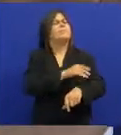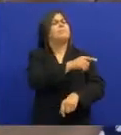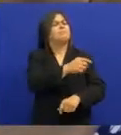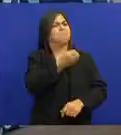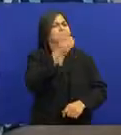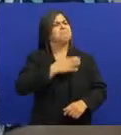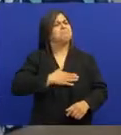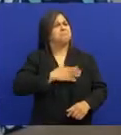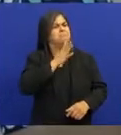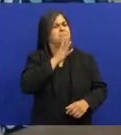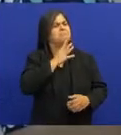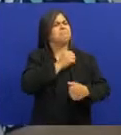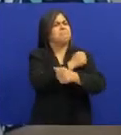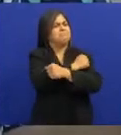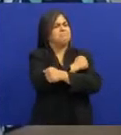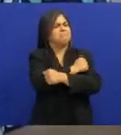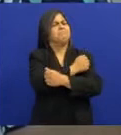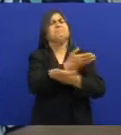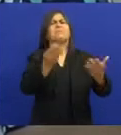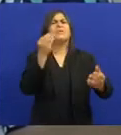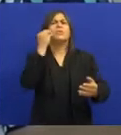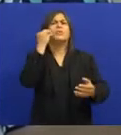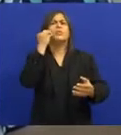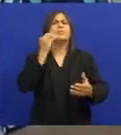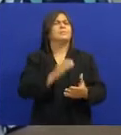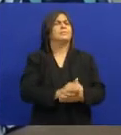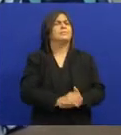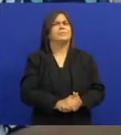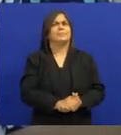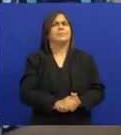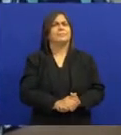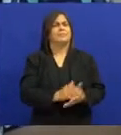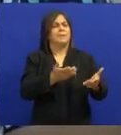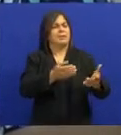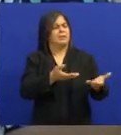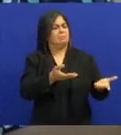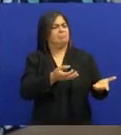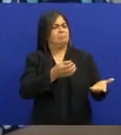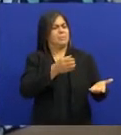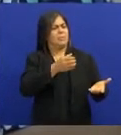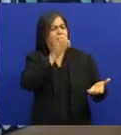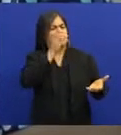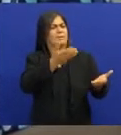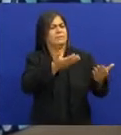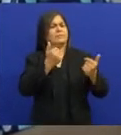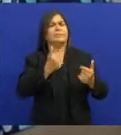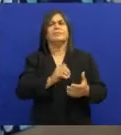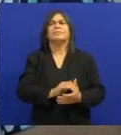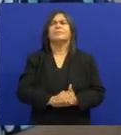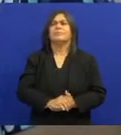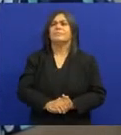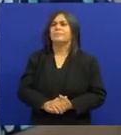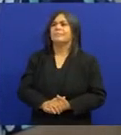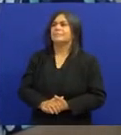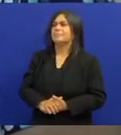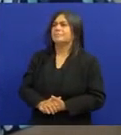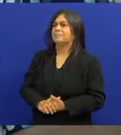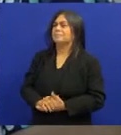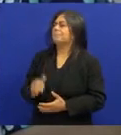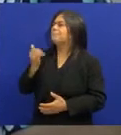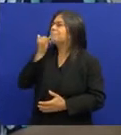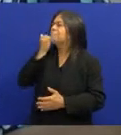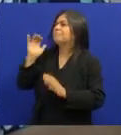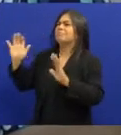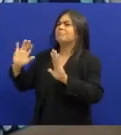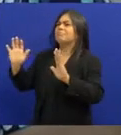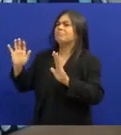Morena Muito prazer Me abraçou Me beijou Você não quer tomar Alguma coisa? Eu disse